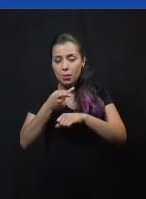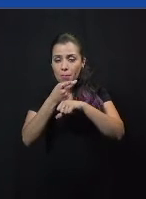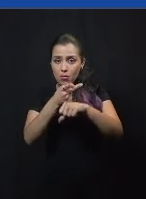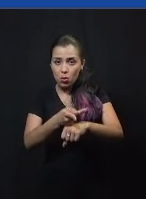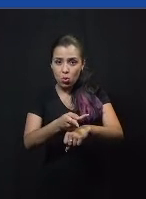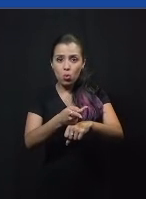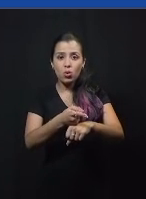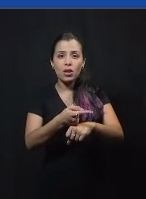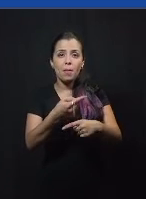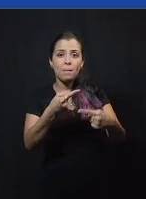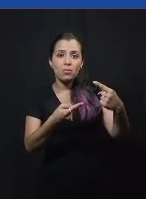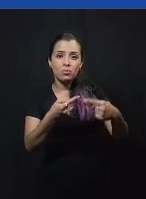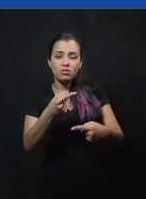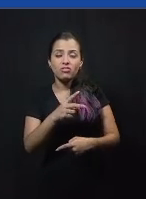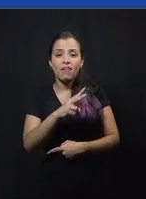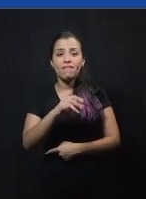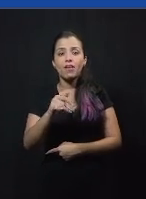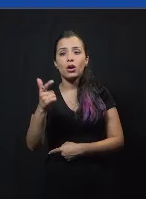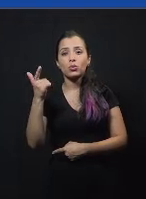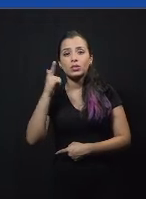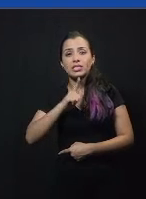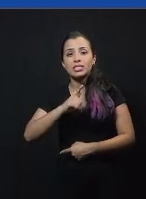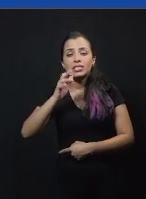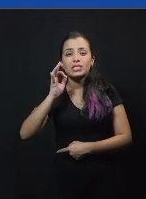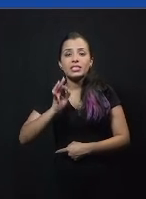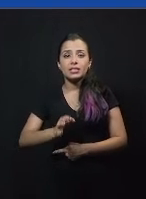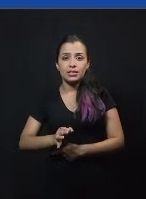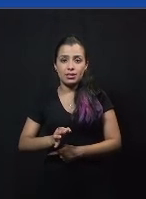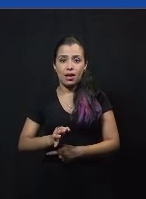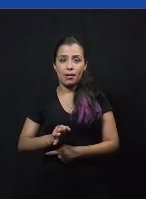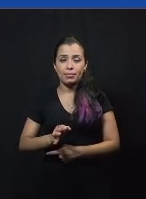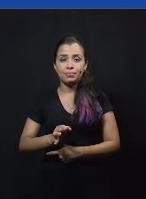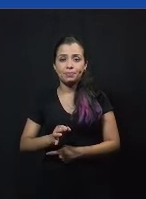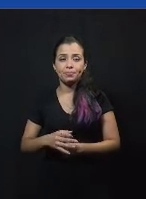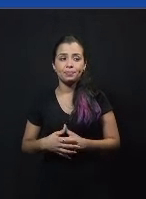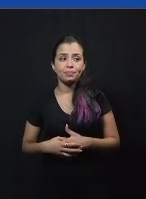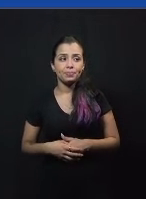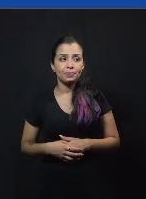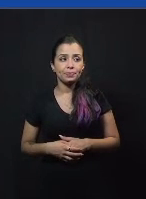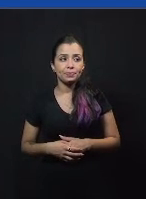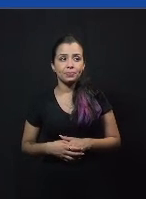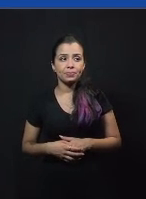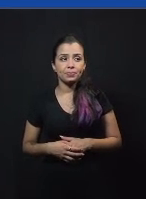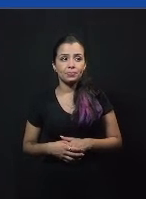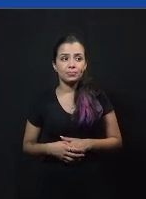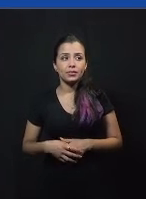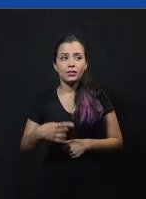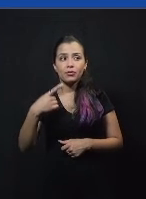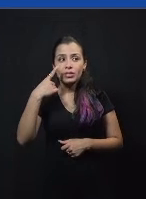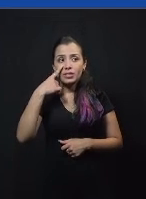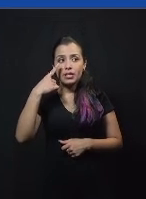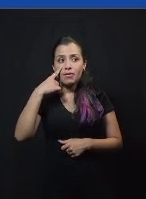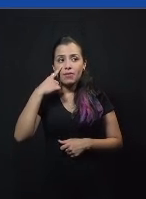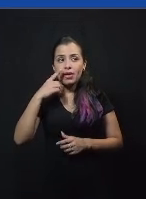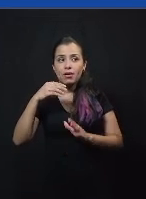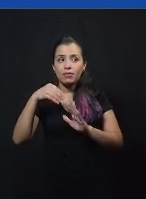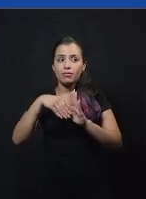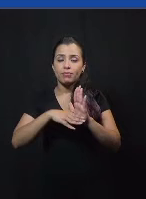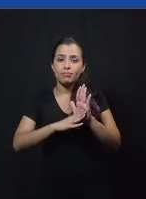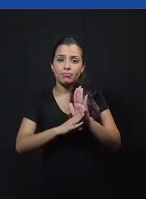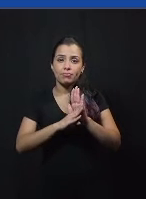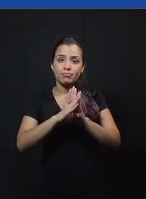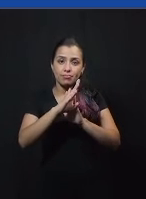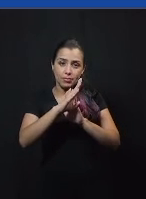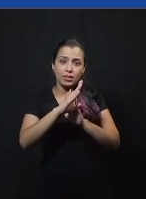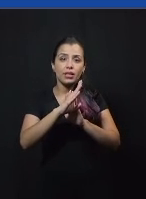política, elas vão ser corretas ou bem precisas. E vamos também olhar para os dados do Brasil, nos últimos anos nós tivemos as eleições de